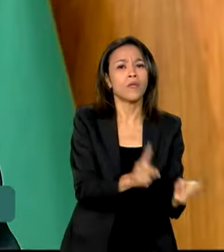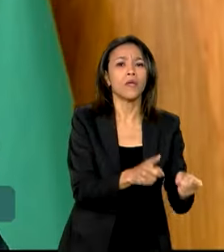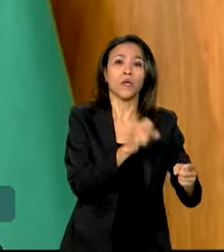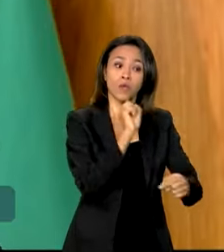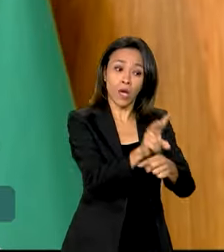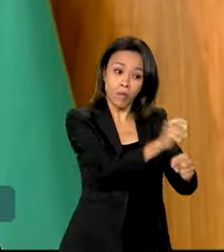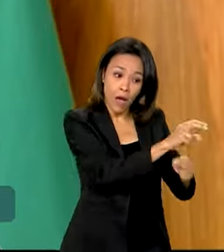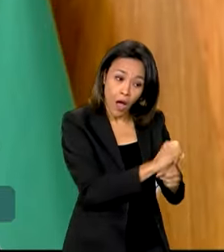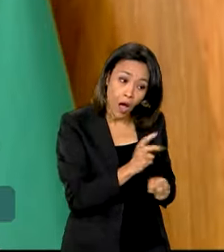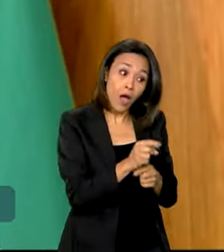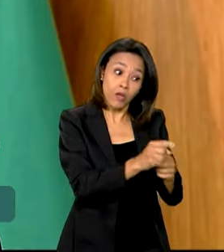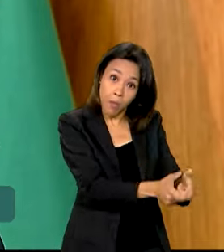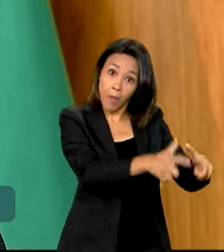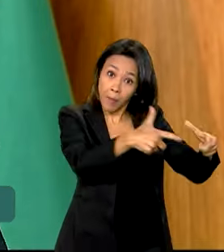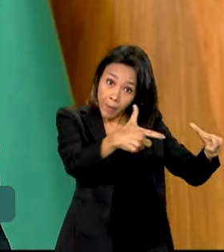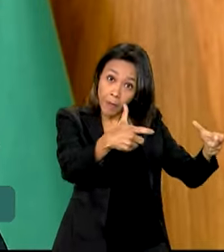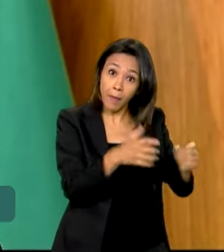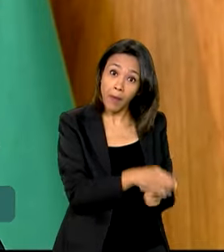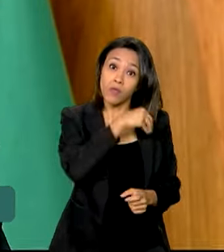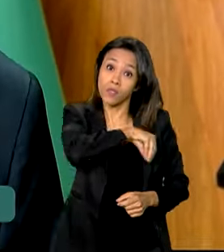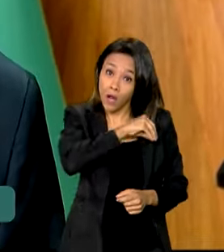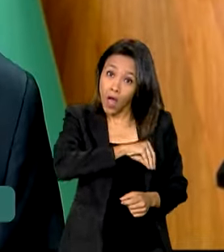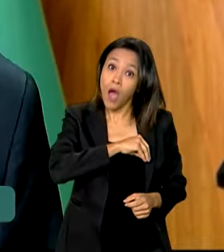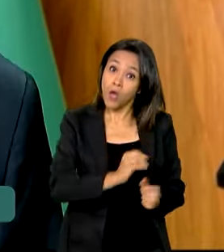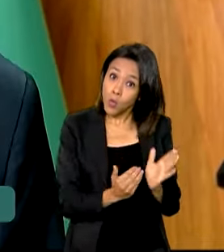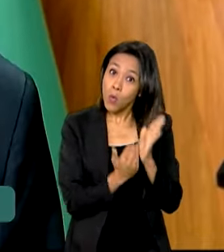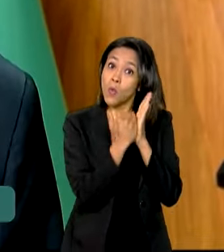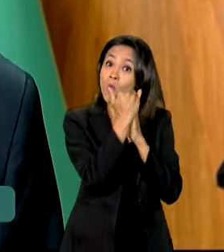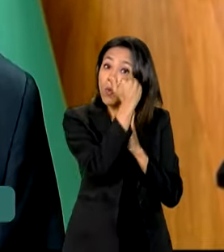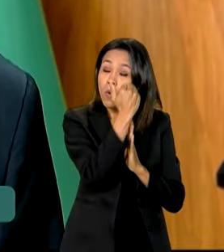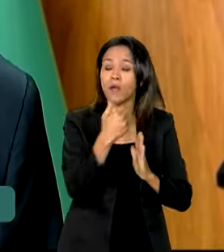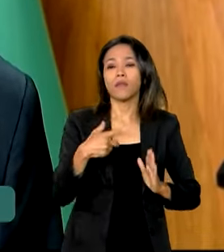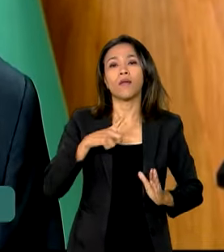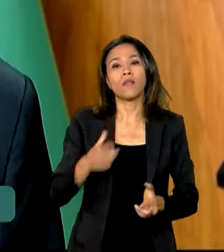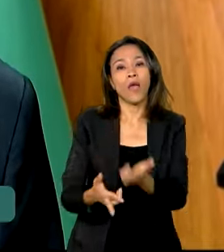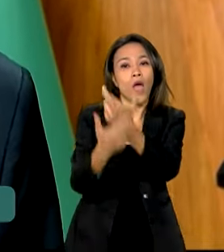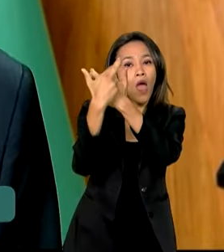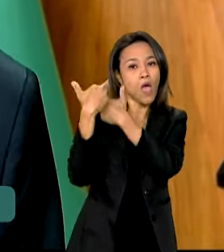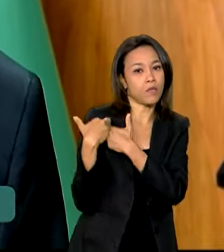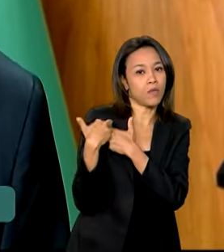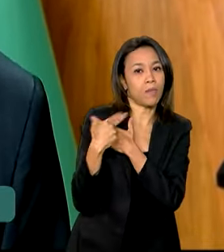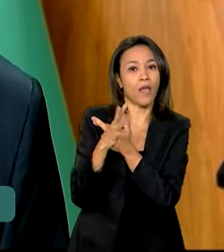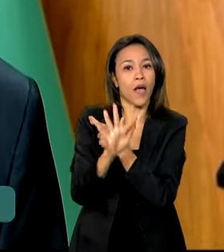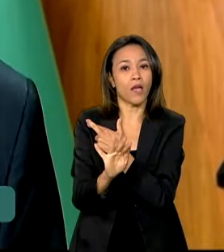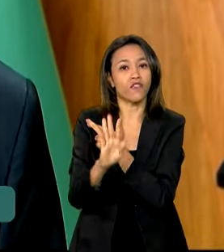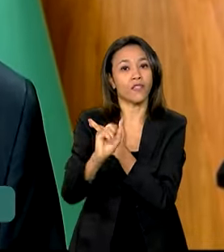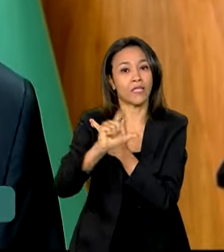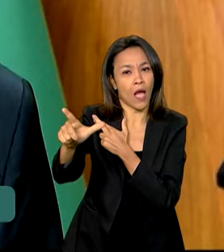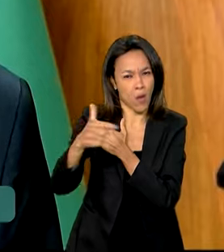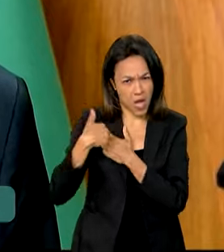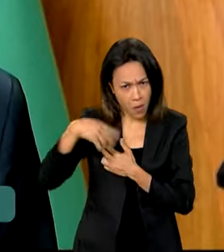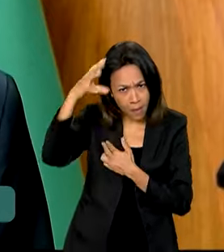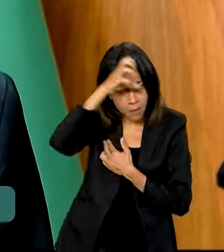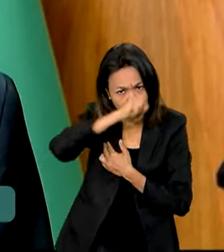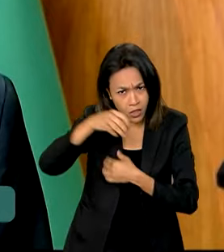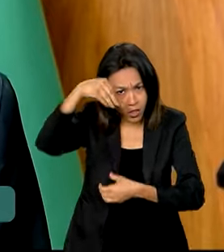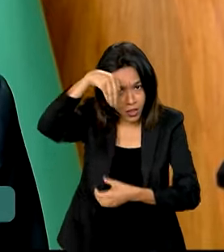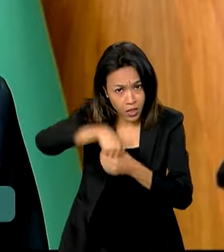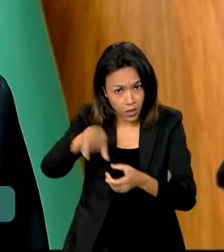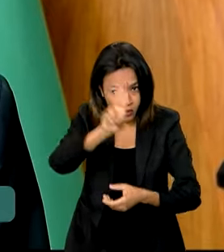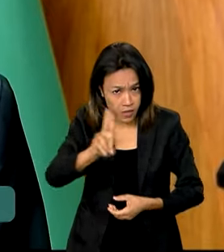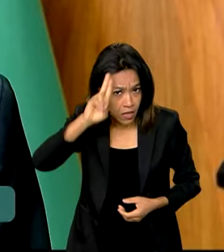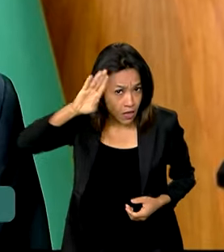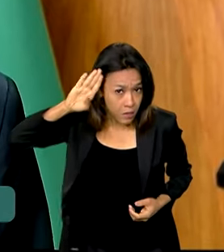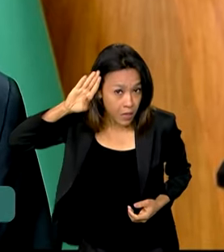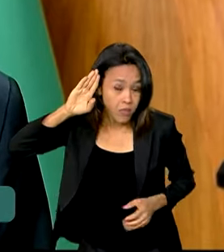emprego esteja crescendo. O que é importante é que o salário esteja crescendo. Responsabilidade fiscal eu não aprendi na faculdade. Eu trago ela